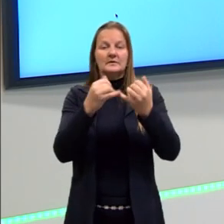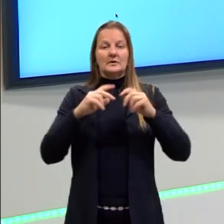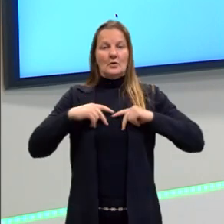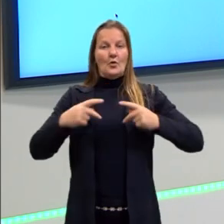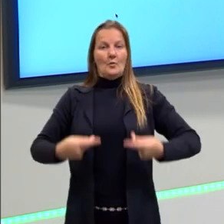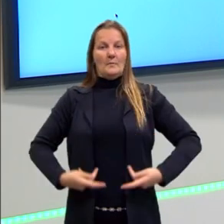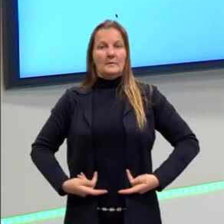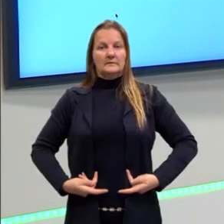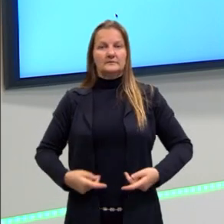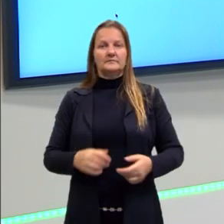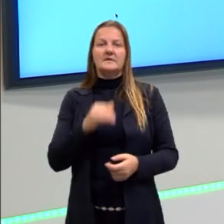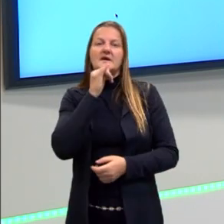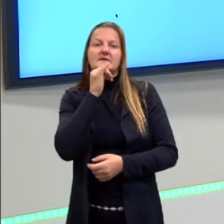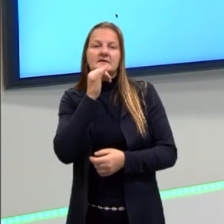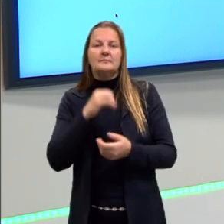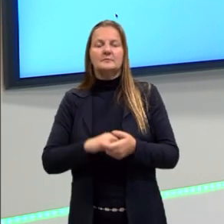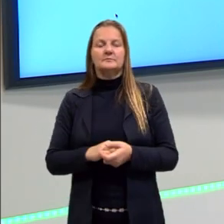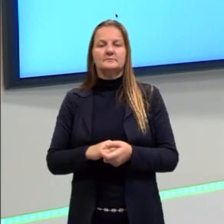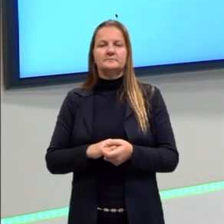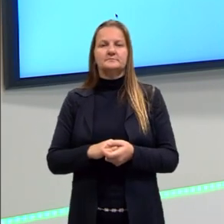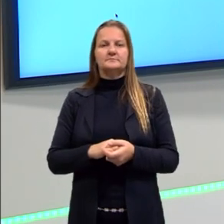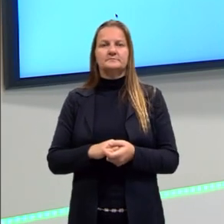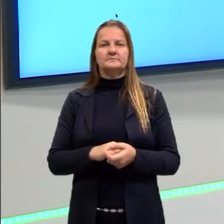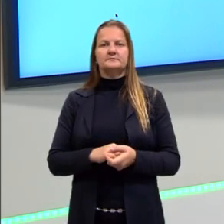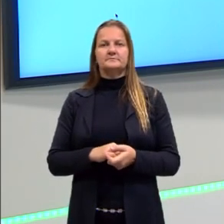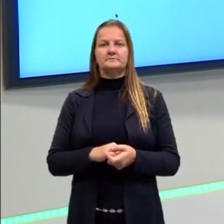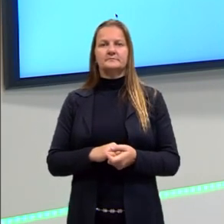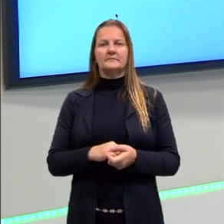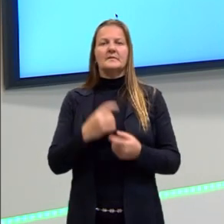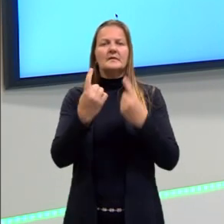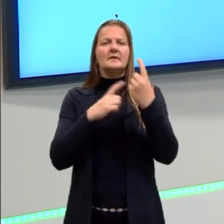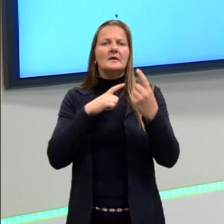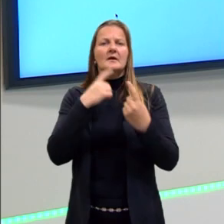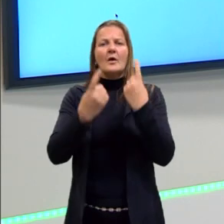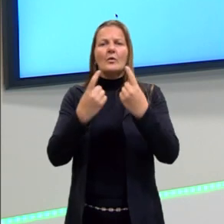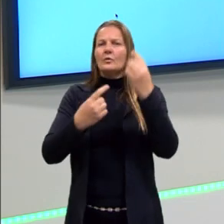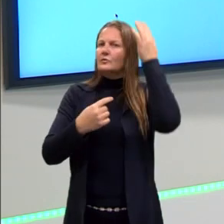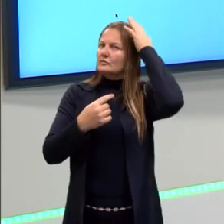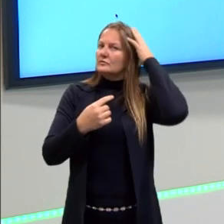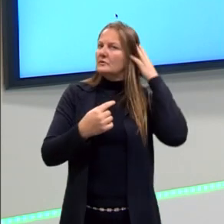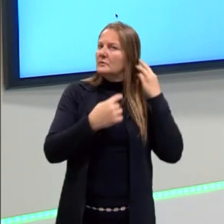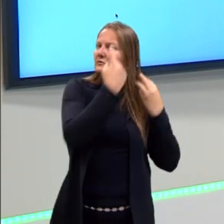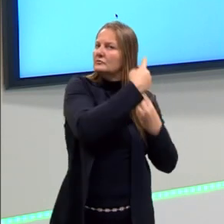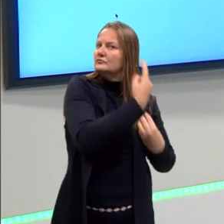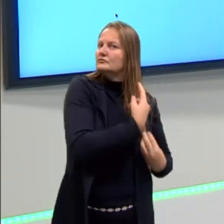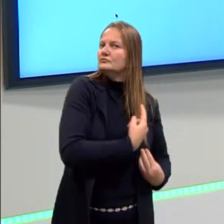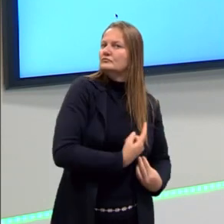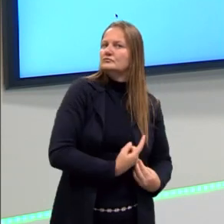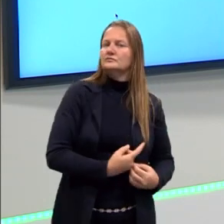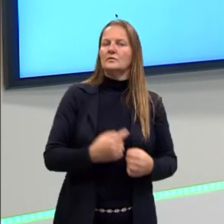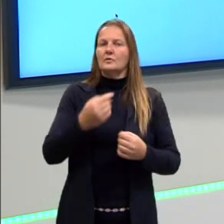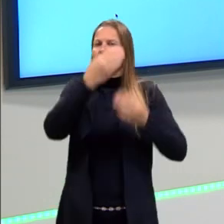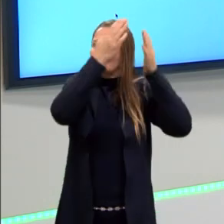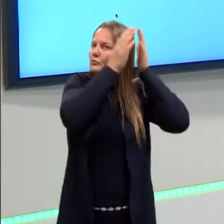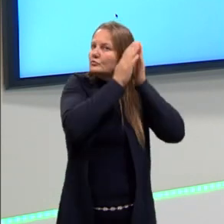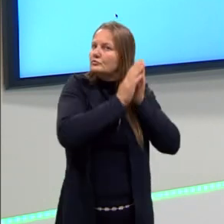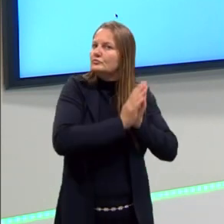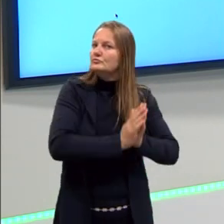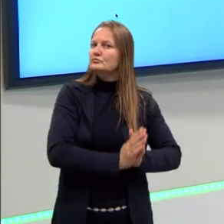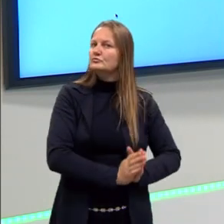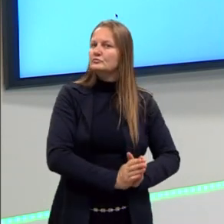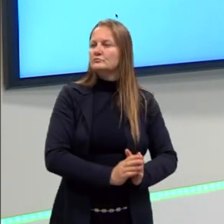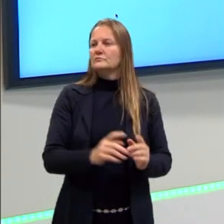seres humanos, por exemplo, nos seres humanos, tem alguns com cabelos crespos, outros com cabelos lisos,